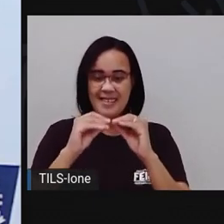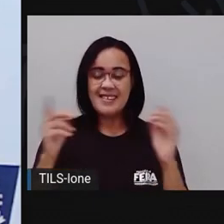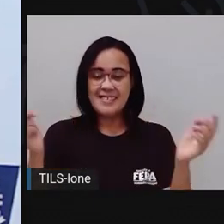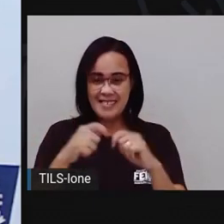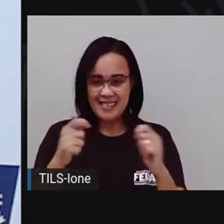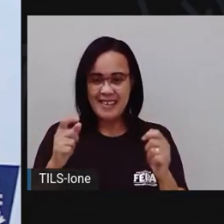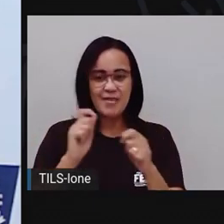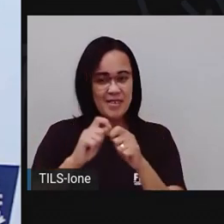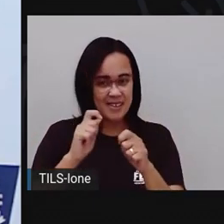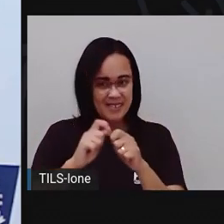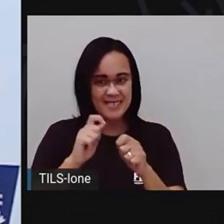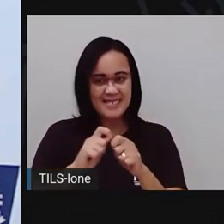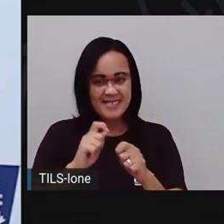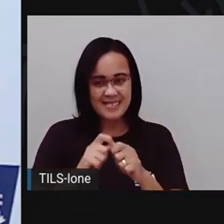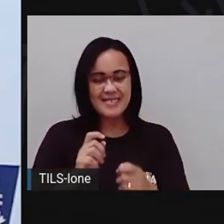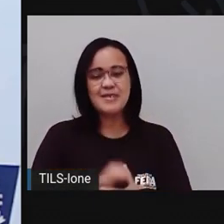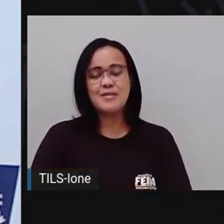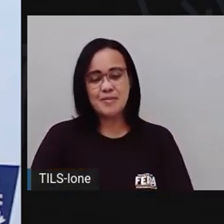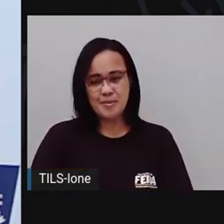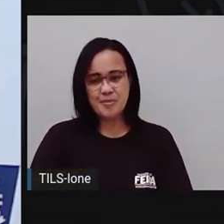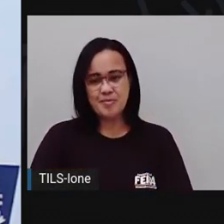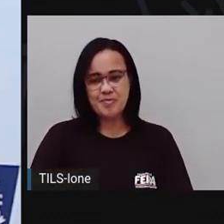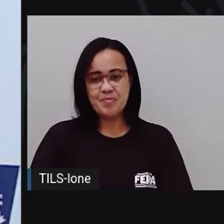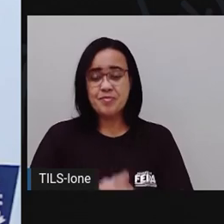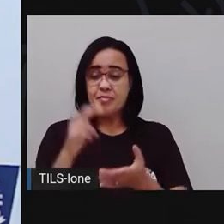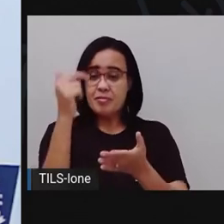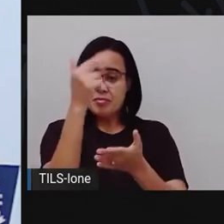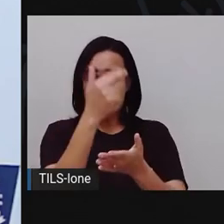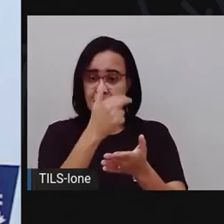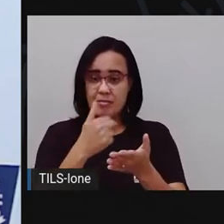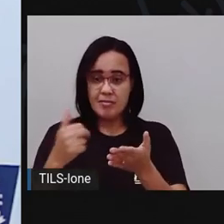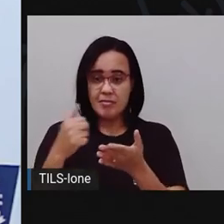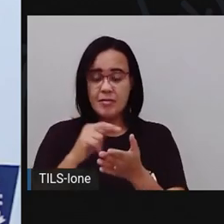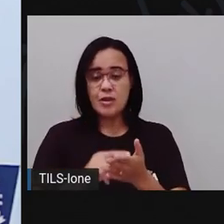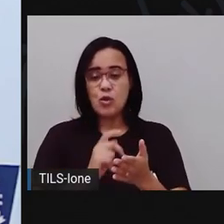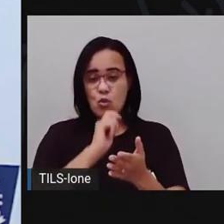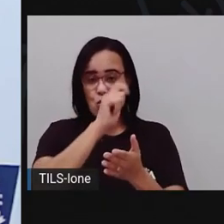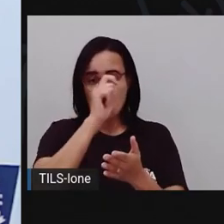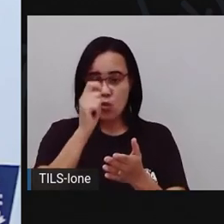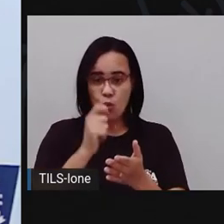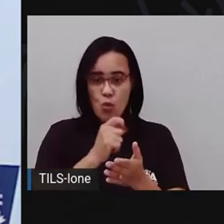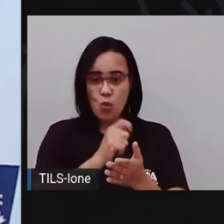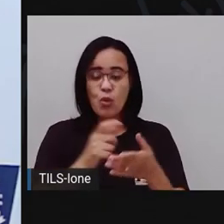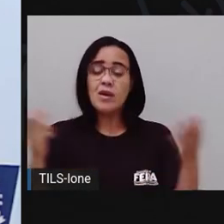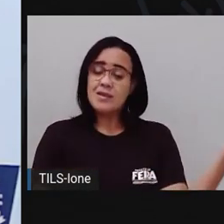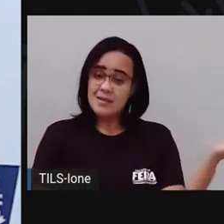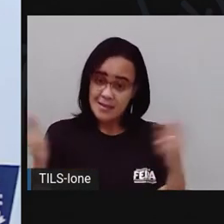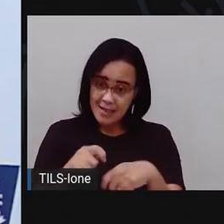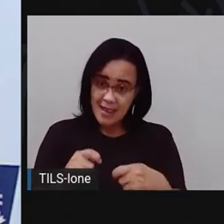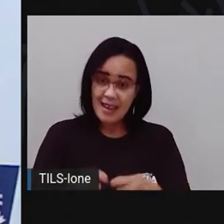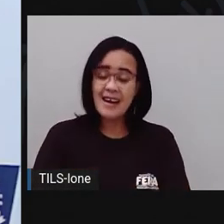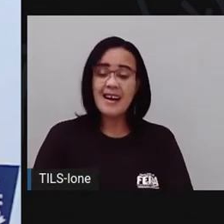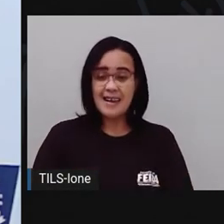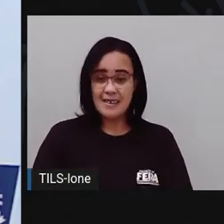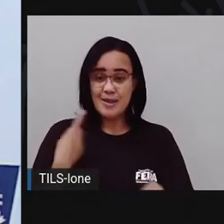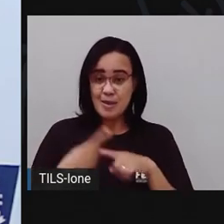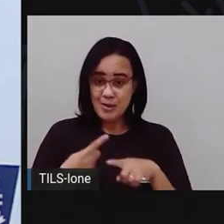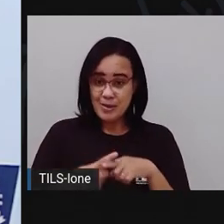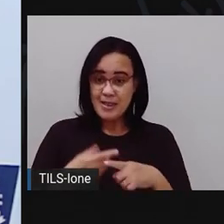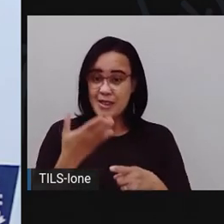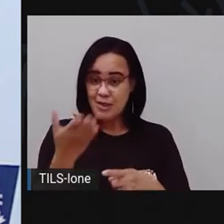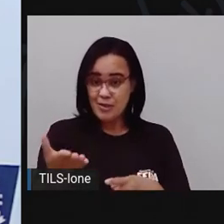o seu coração. Então, a escultura, você vai, pra você fazer sua obra de arte aí, você vai usar a sua